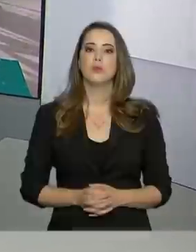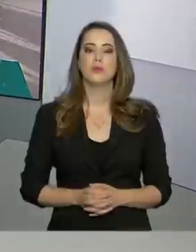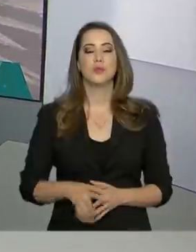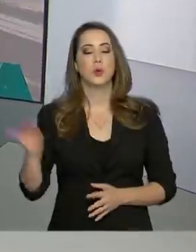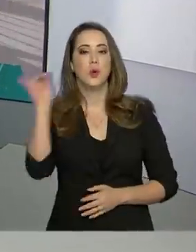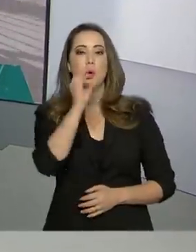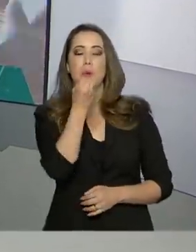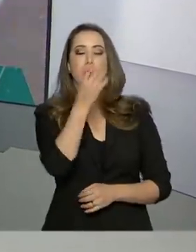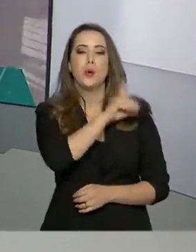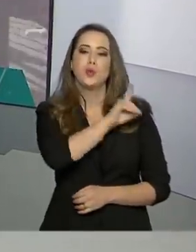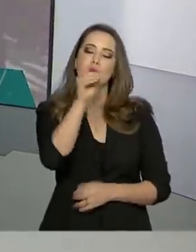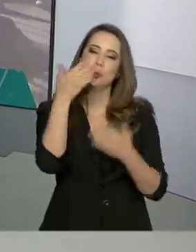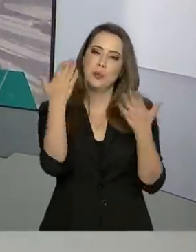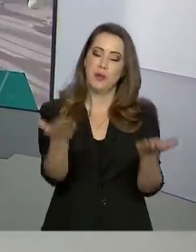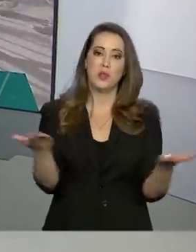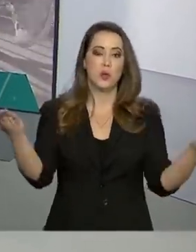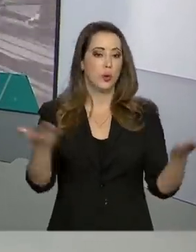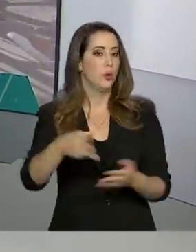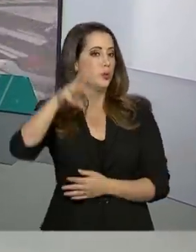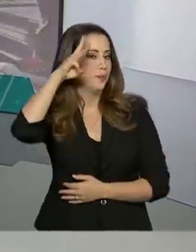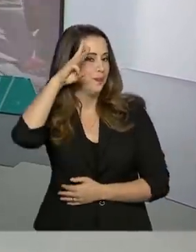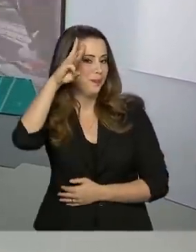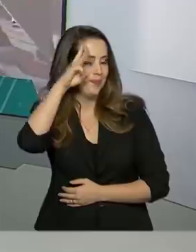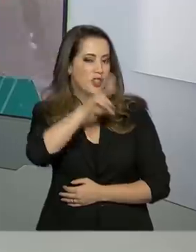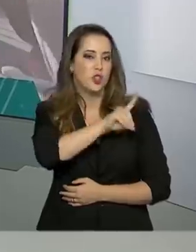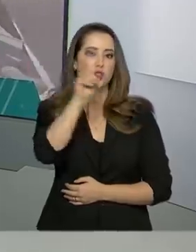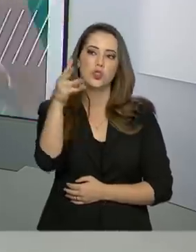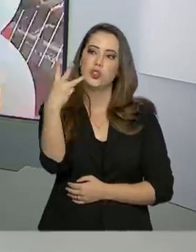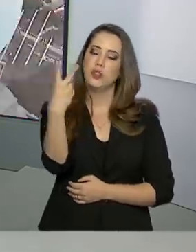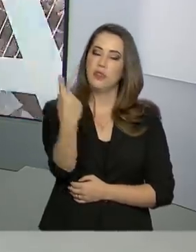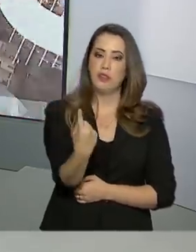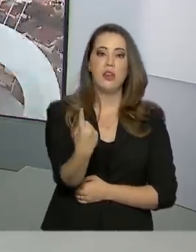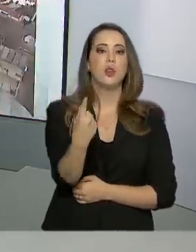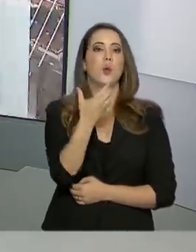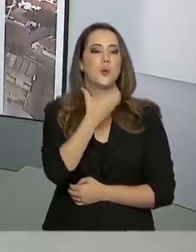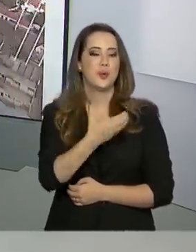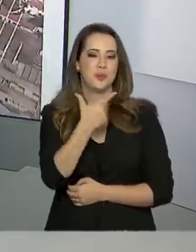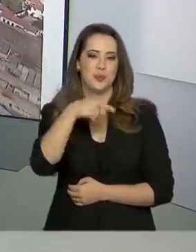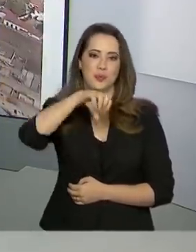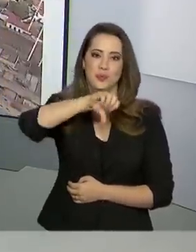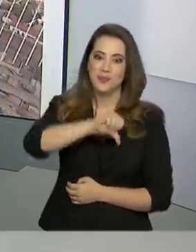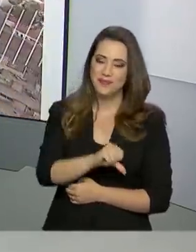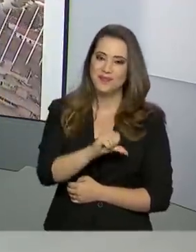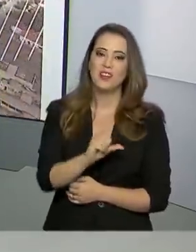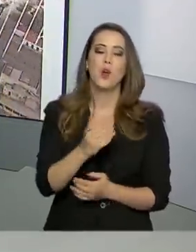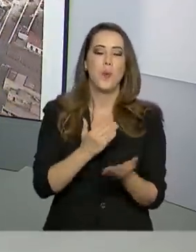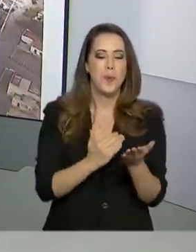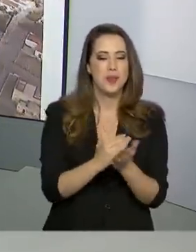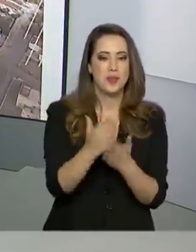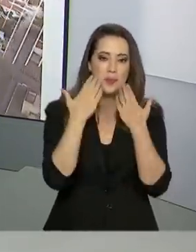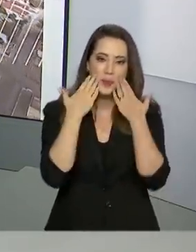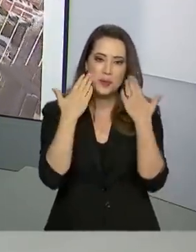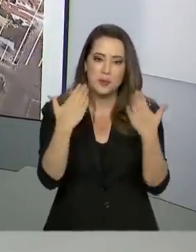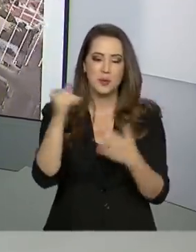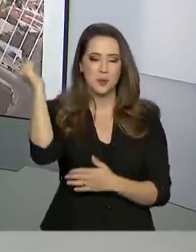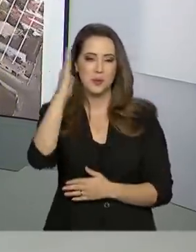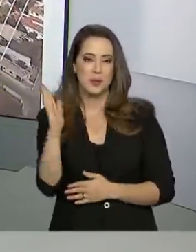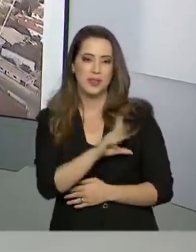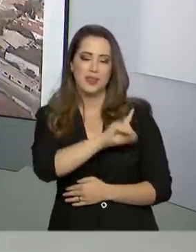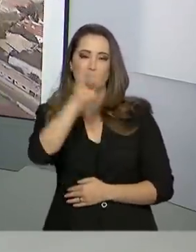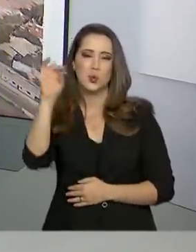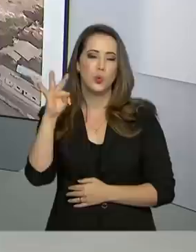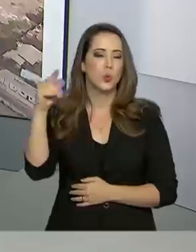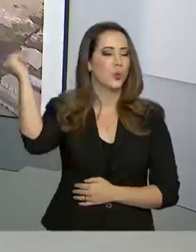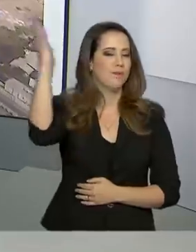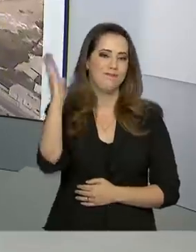Olá, bom dia pra você. Hoje é terça-feira, 31 de dezembro de 2019. Estamos no ar com o Brasil em dia para